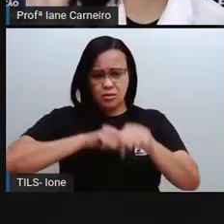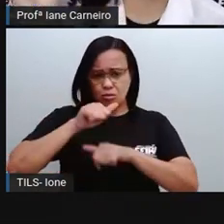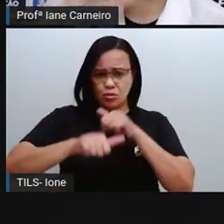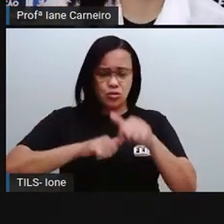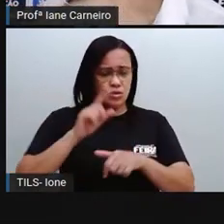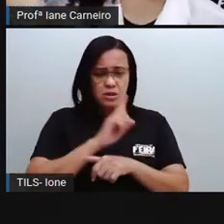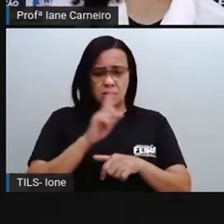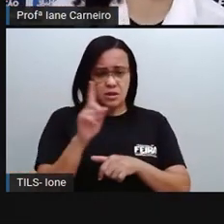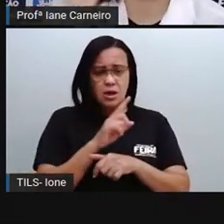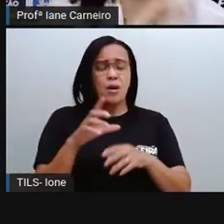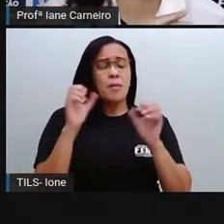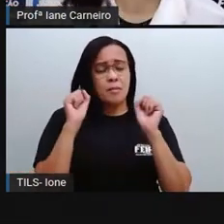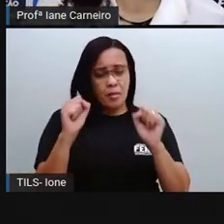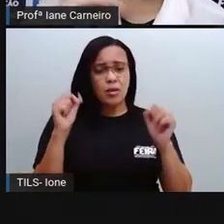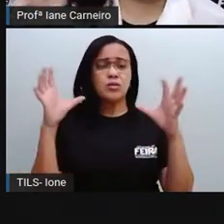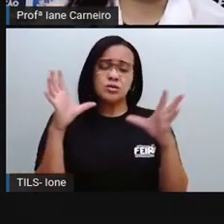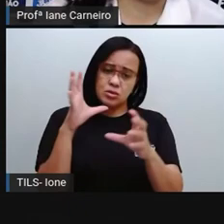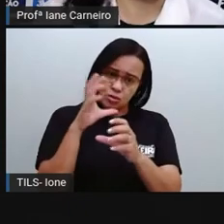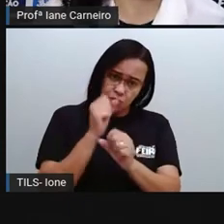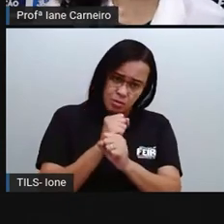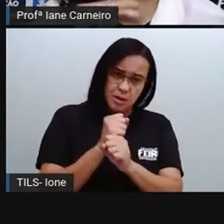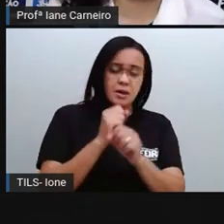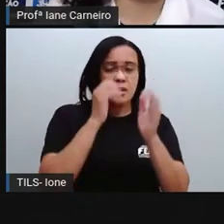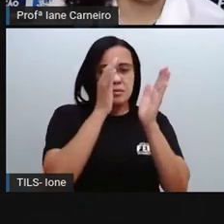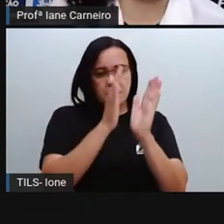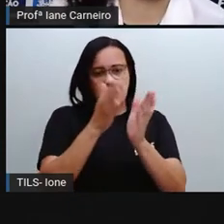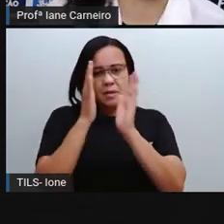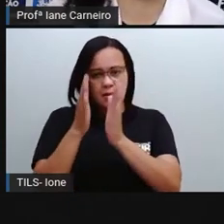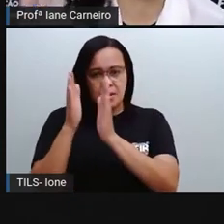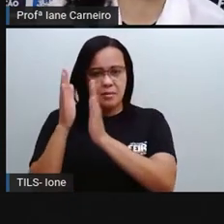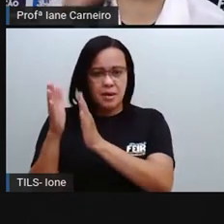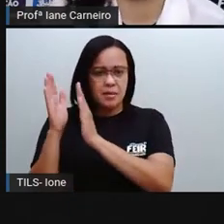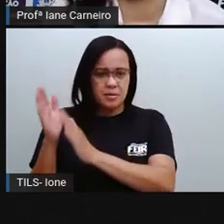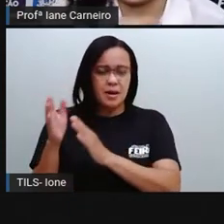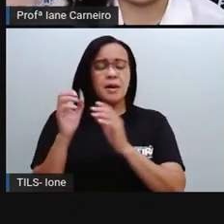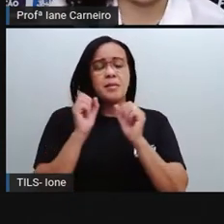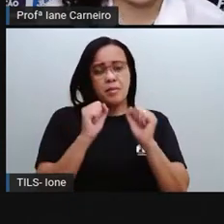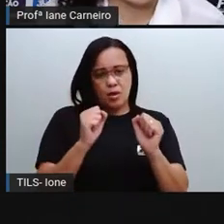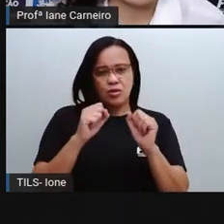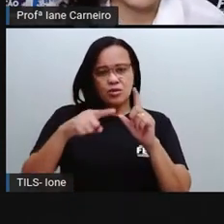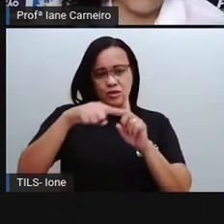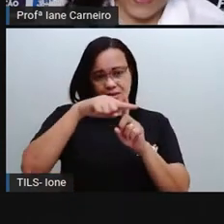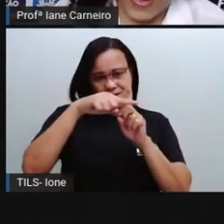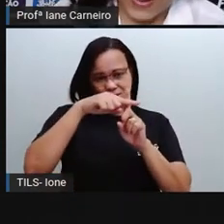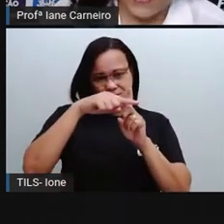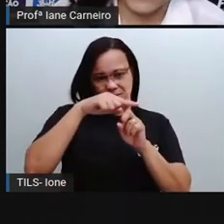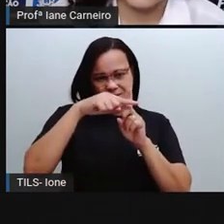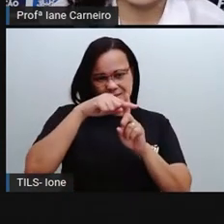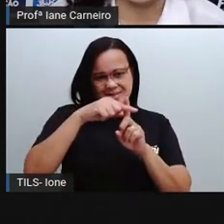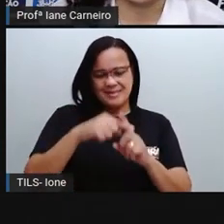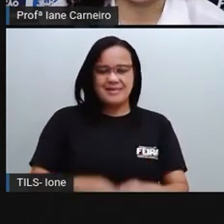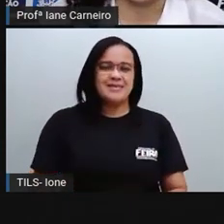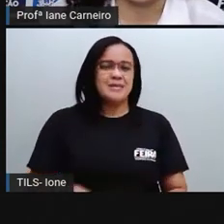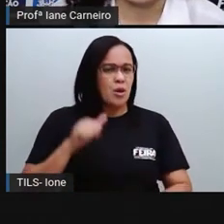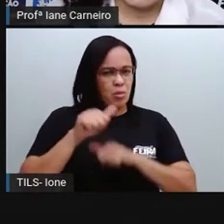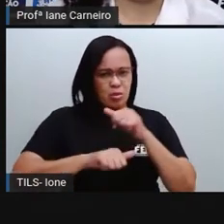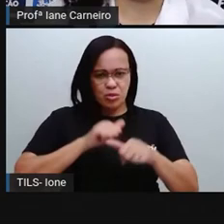qualquer número aí, que vem primeiro e depois. Na soma, não tem problema. Na adição, a ordem não interfere, beleza?